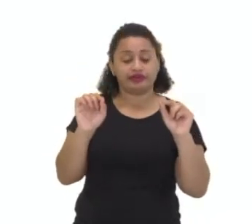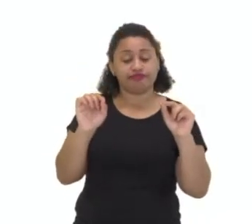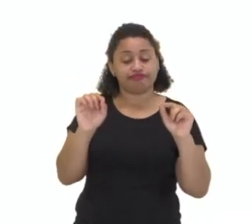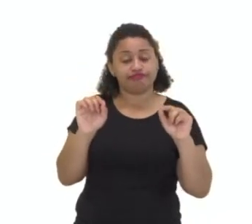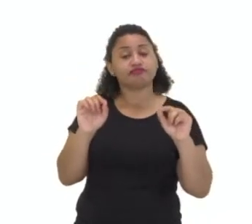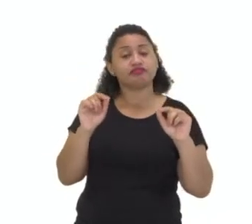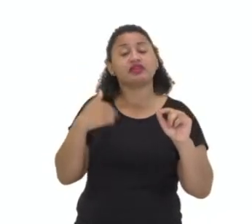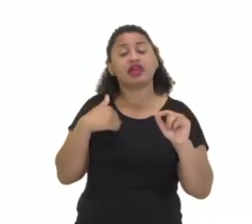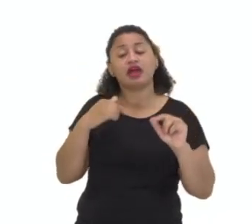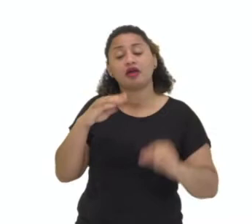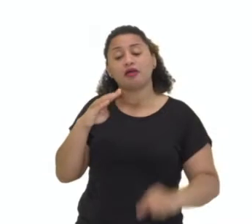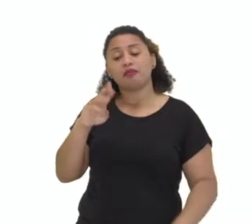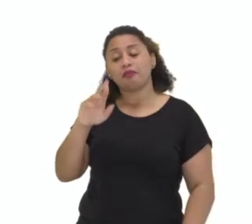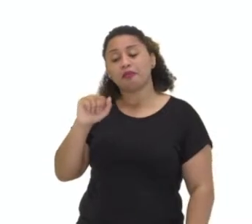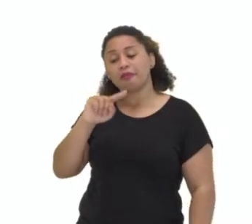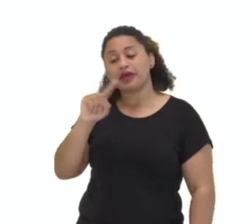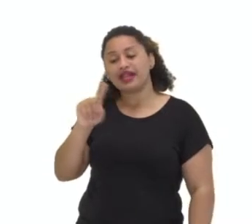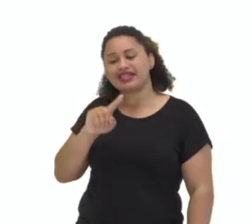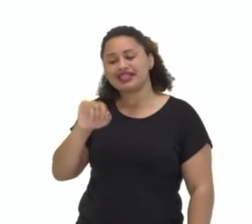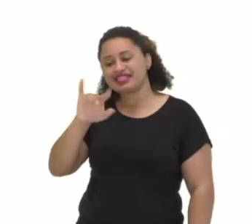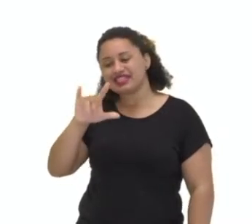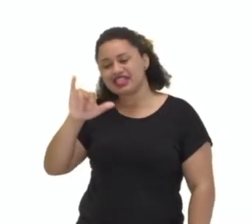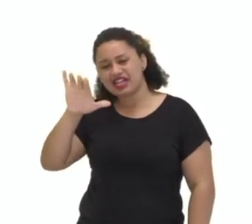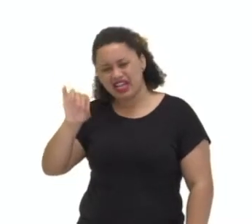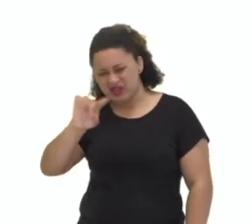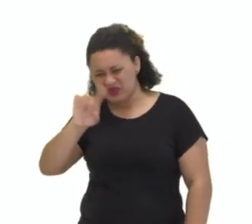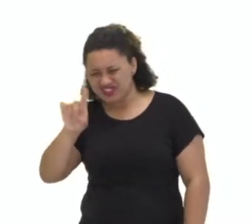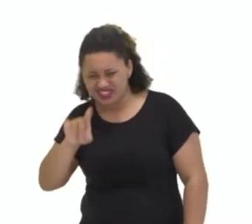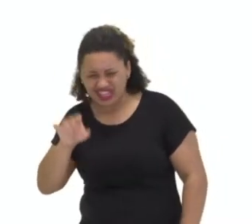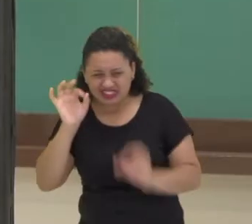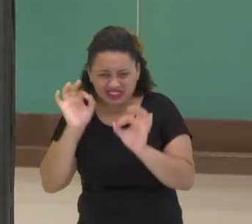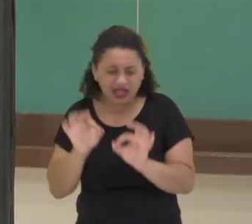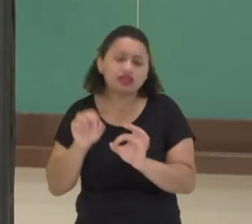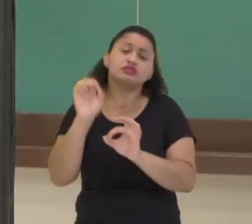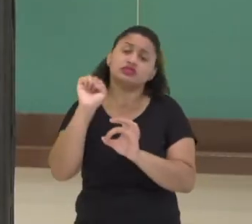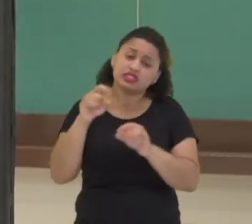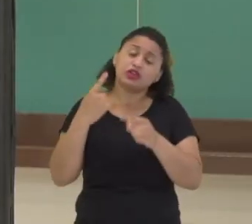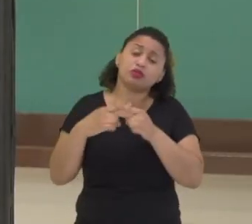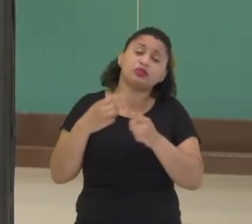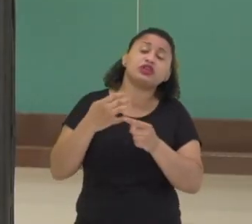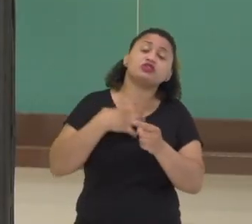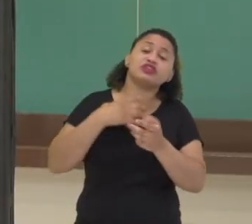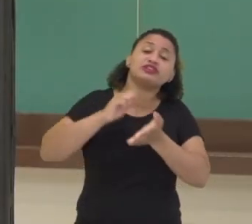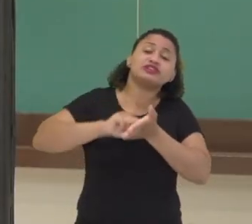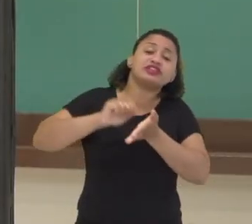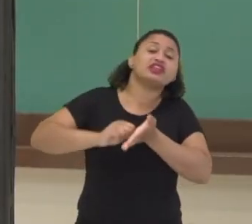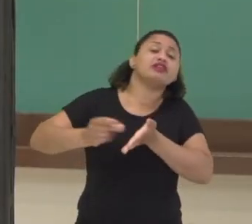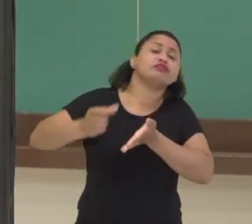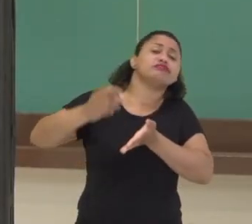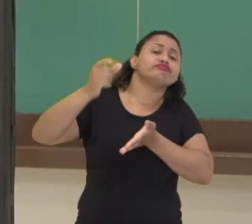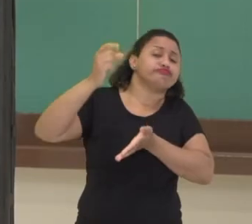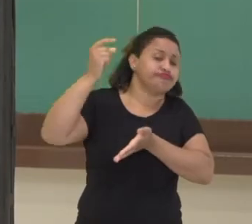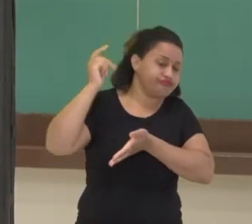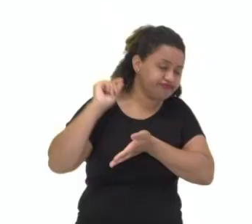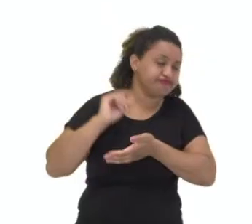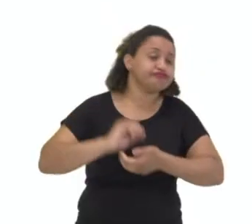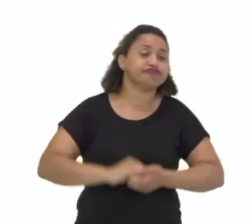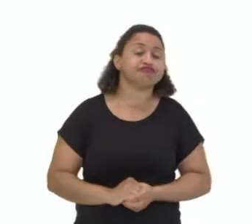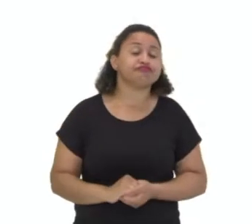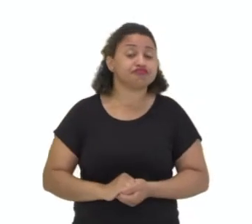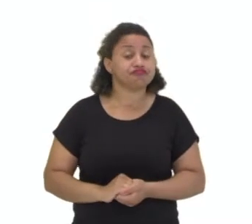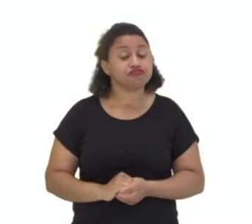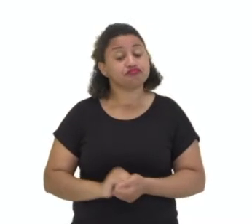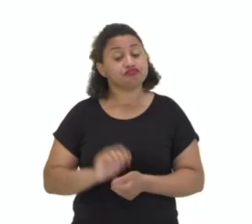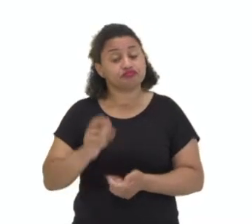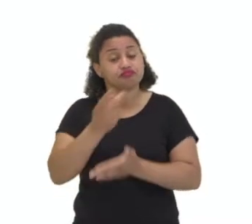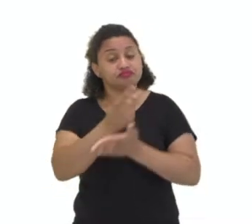Brasileiro, aqui está escrito com Z, porque é um documento histórico, né? Da ortografia antiga. Então, olha a síntese. O poeta dos